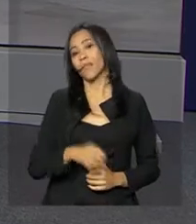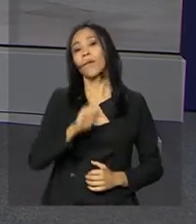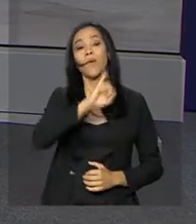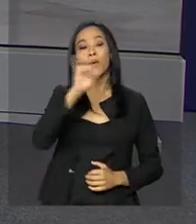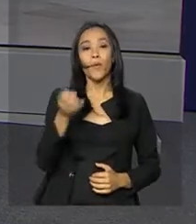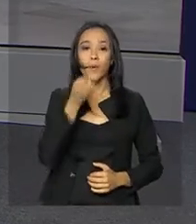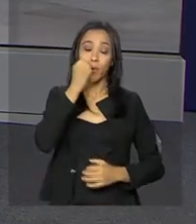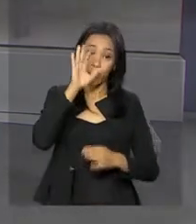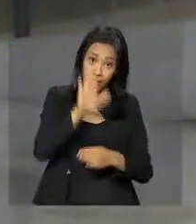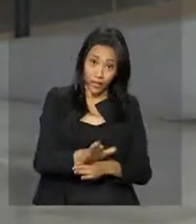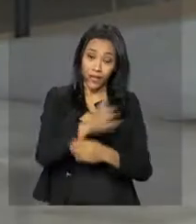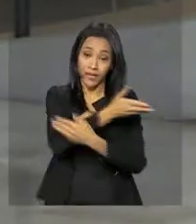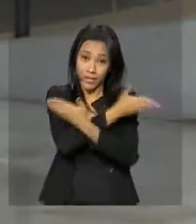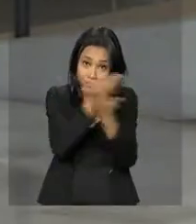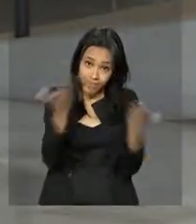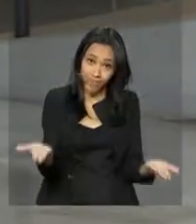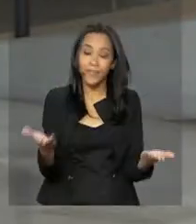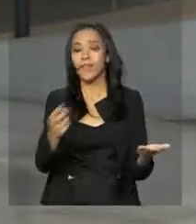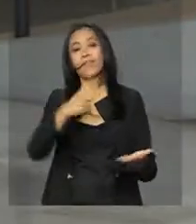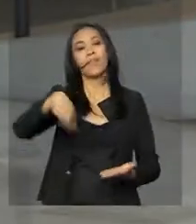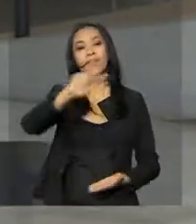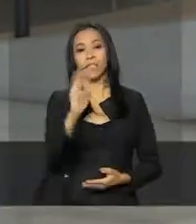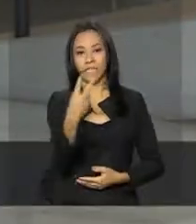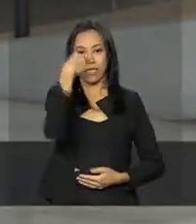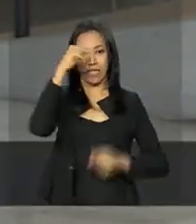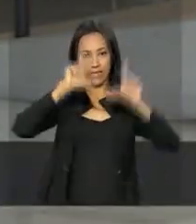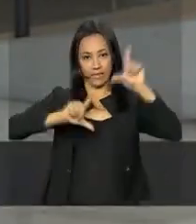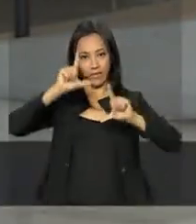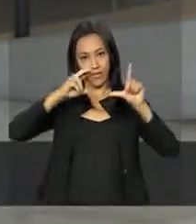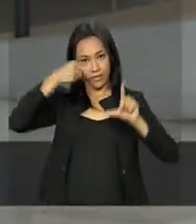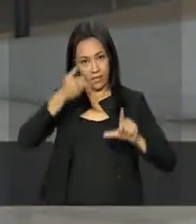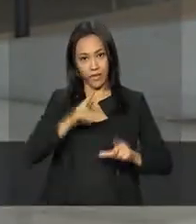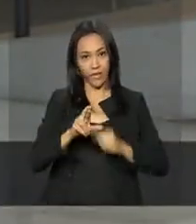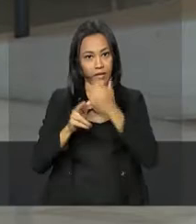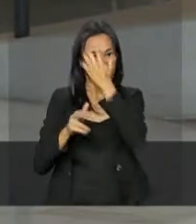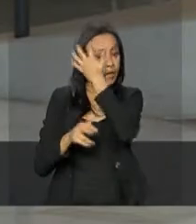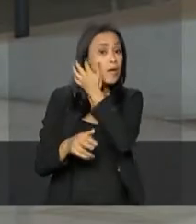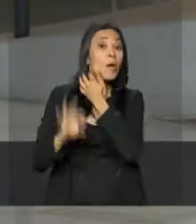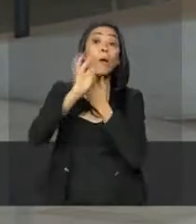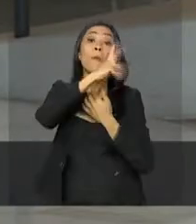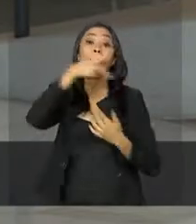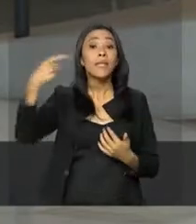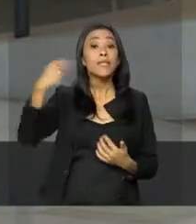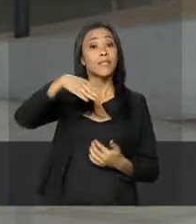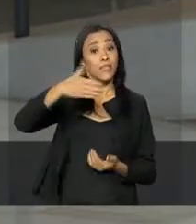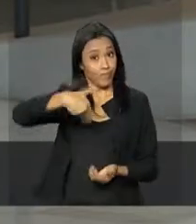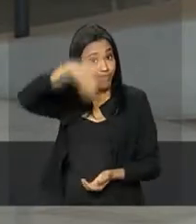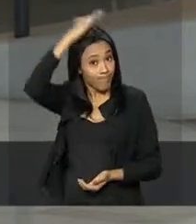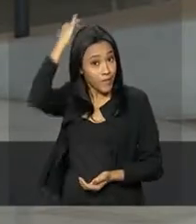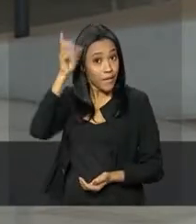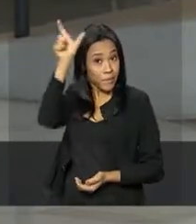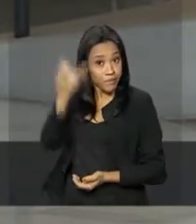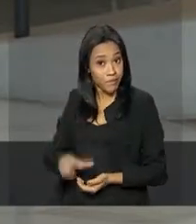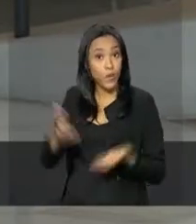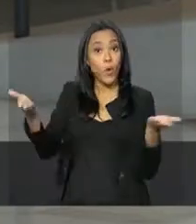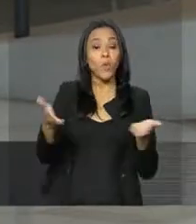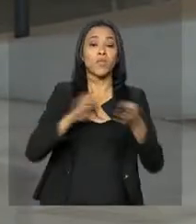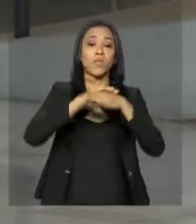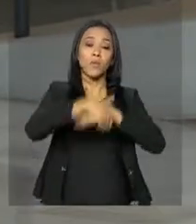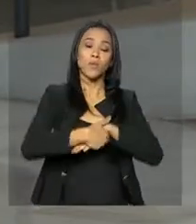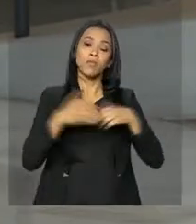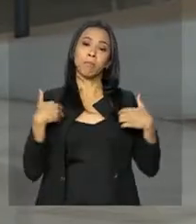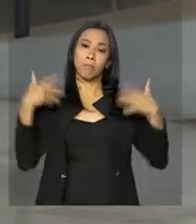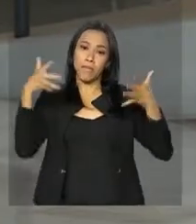Renata, boa tarde, boa tarde a todos que nos acompanham aqui na TV NBR. O presidente Michel Temer participa essa noite em São Paulo da